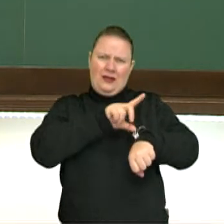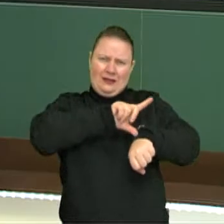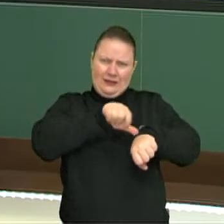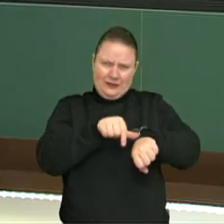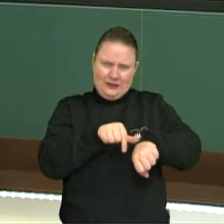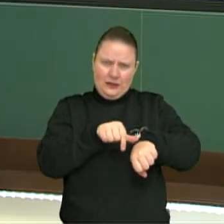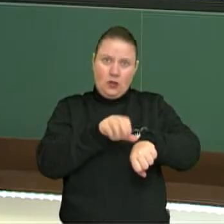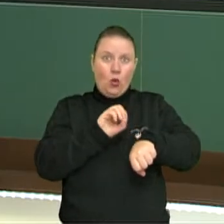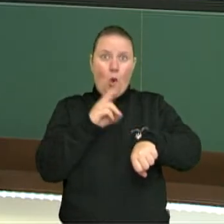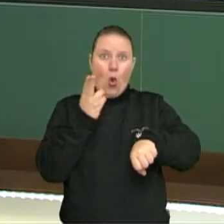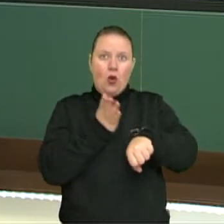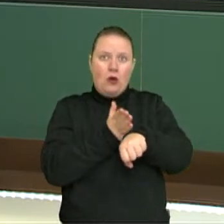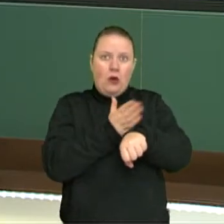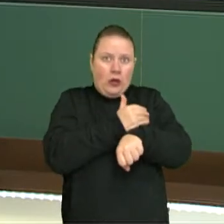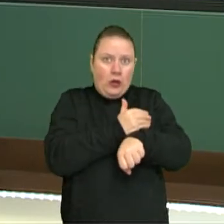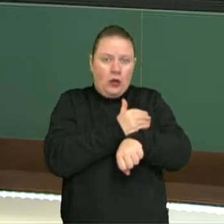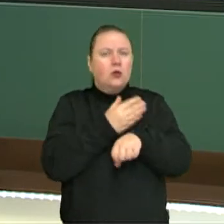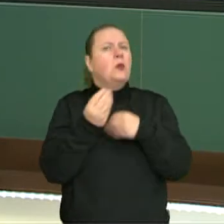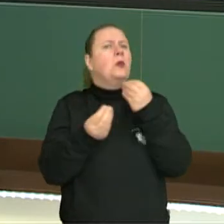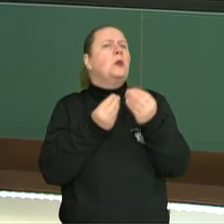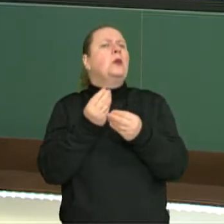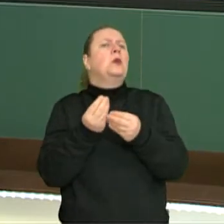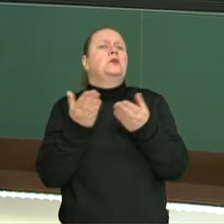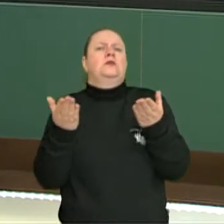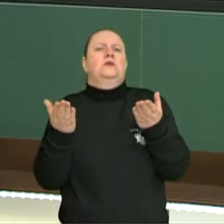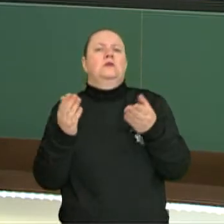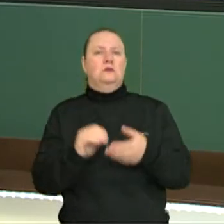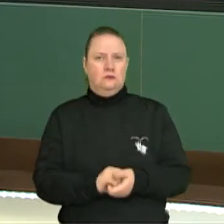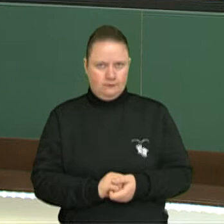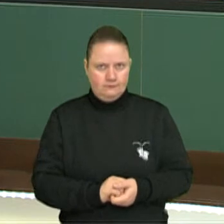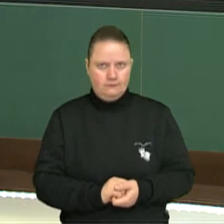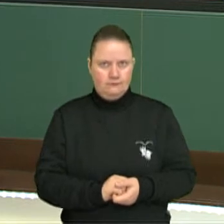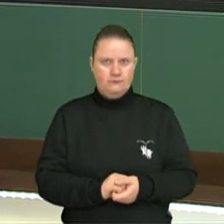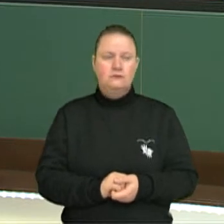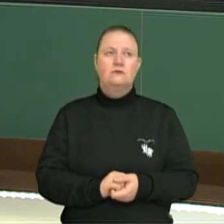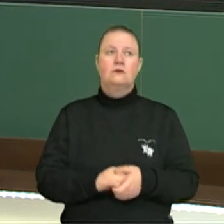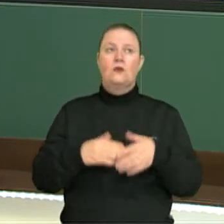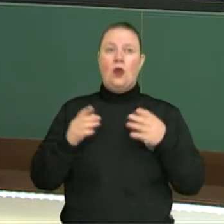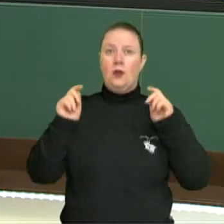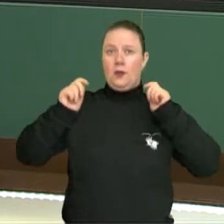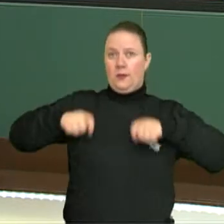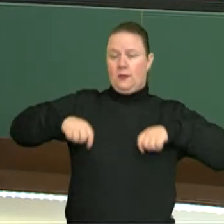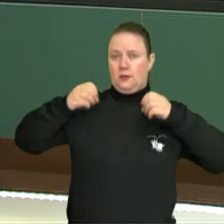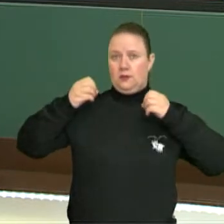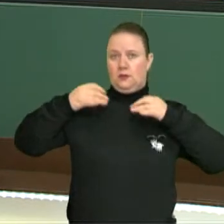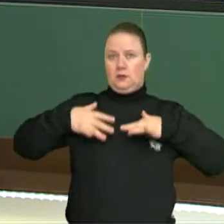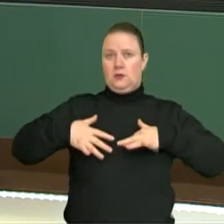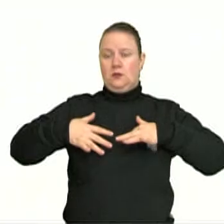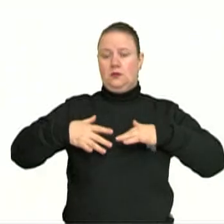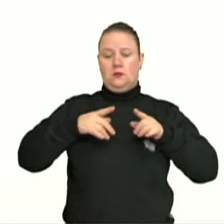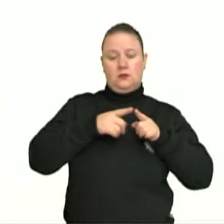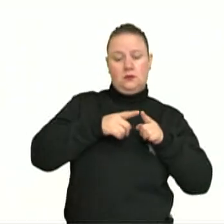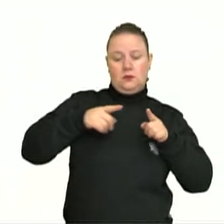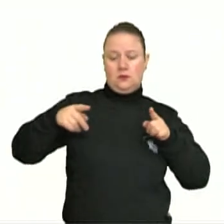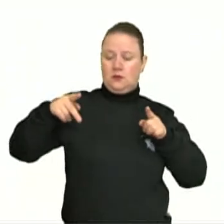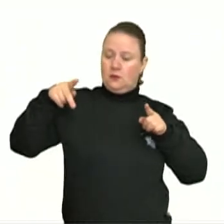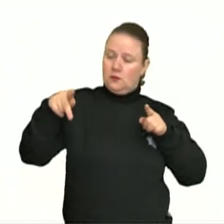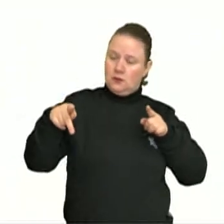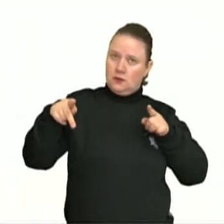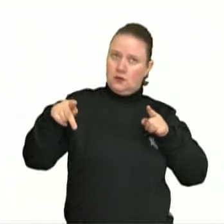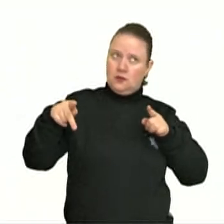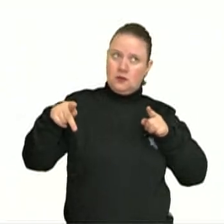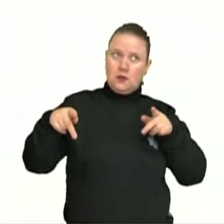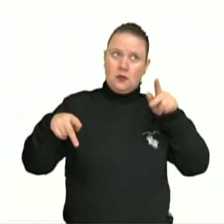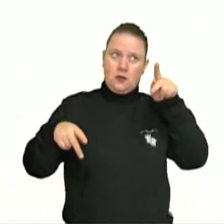Então, eis uma resposta que a gente pode ter aqui. A gente pode dizer que esse período, ele é igual a 2π